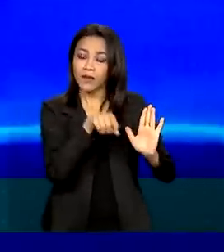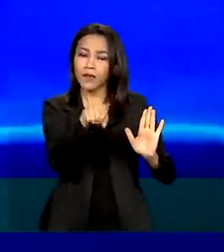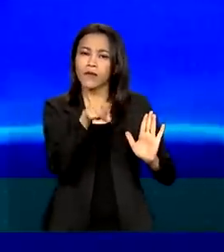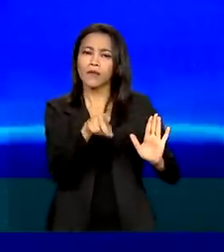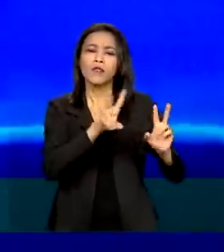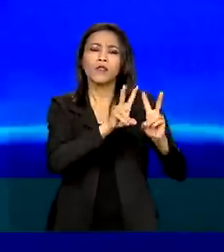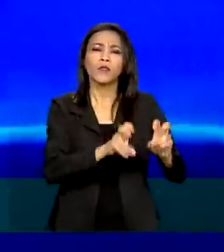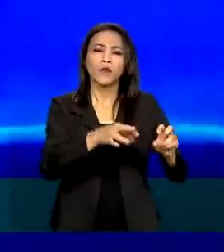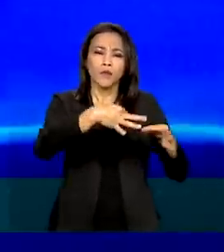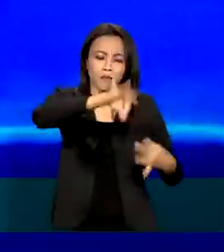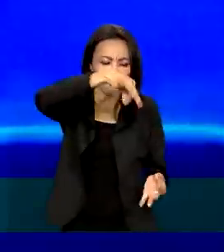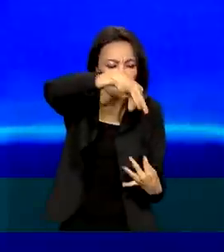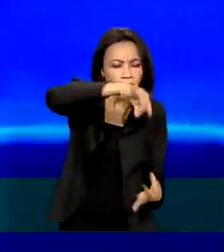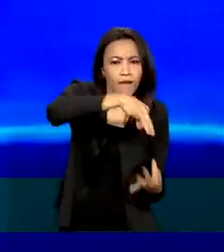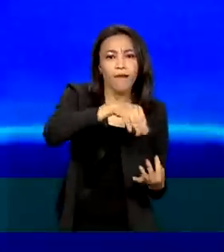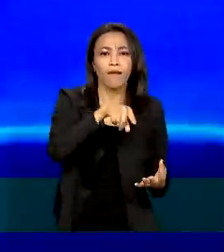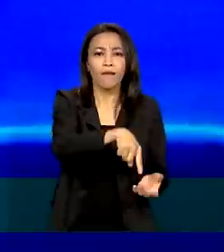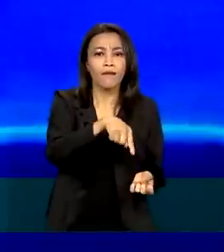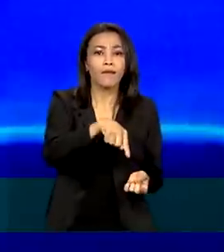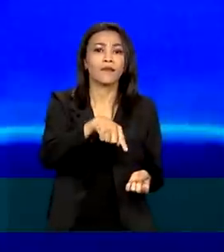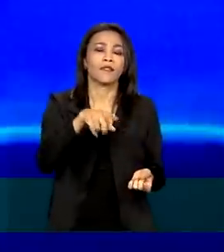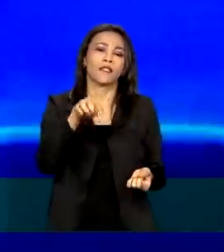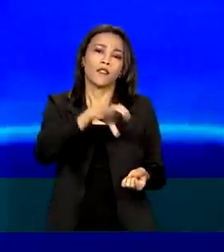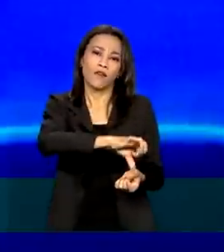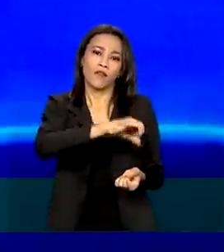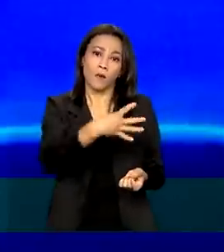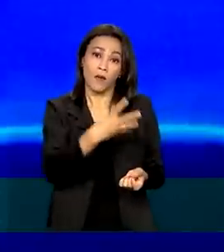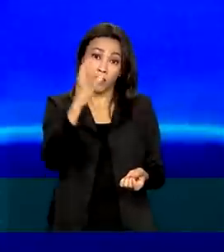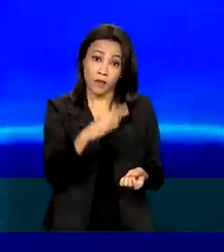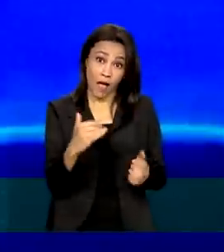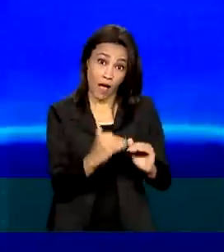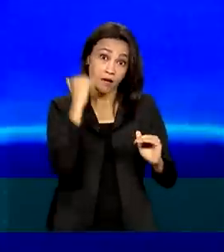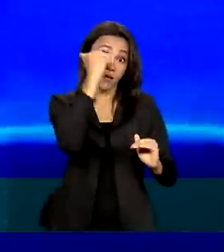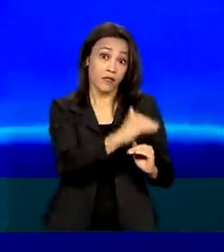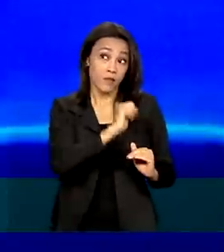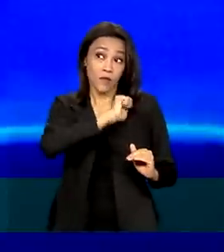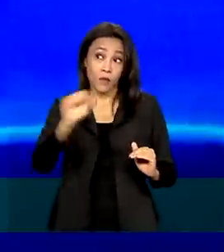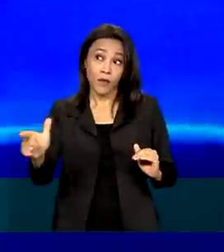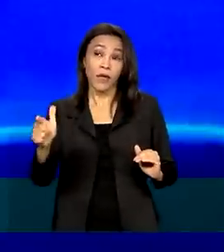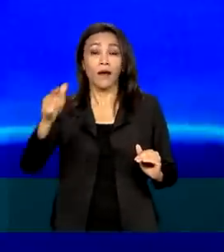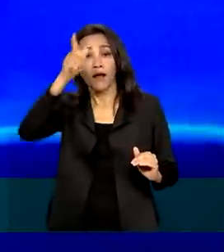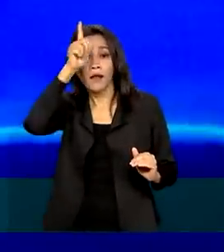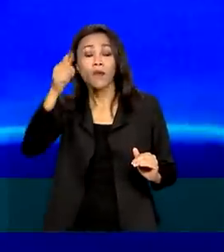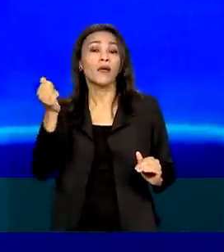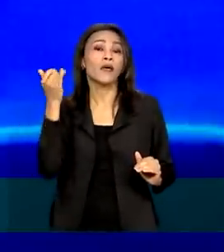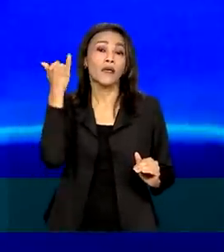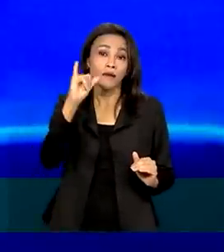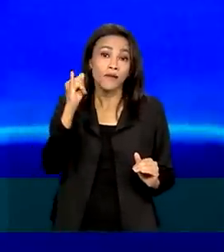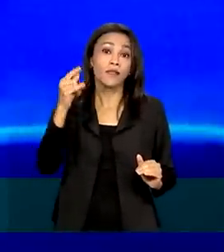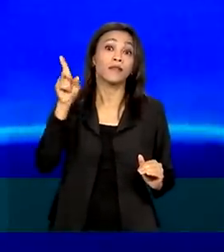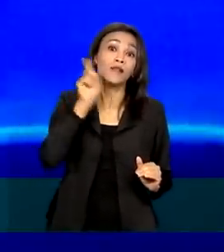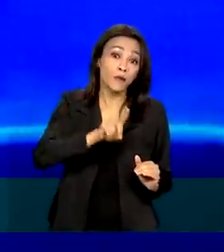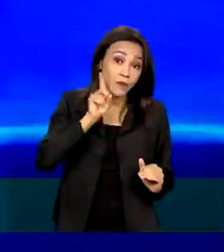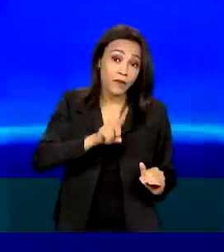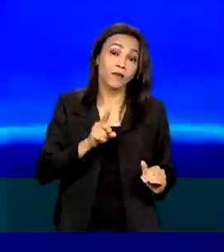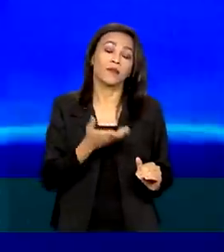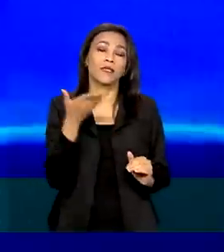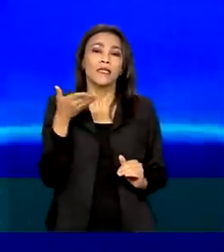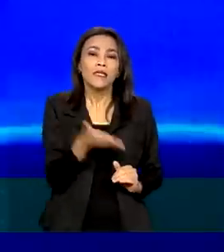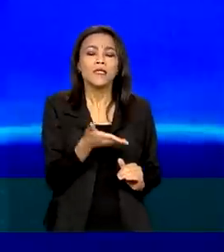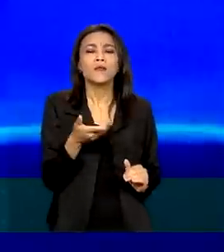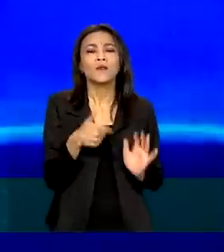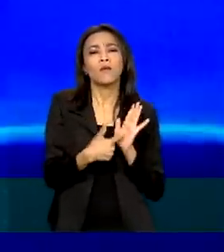agrícolas com índice de 94%, bem acima da Alemanha e da França com 70% e Estados Unidos com 30%. Indicador que demonstra a